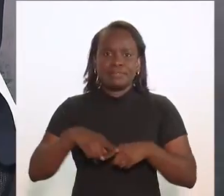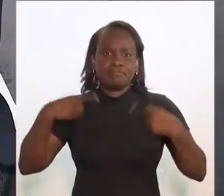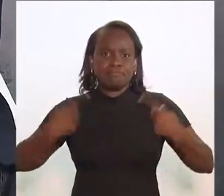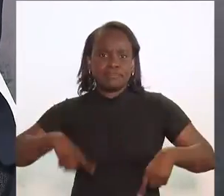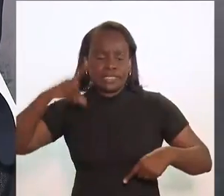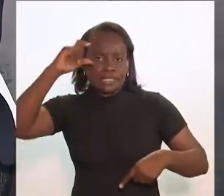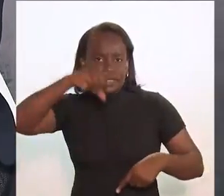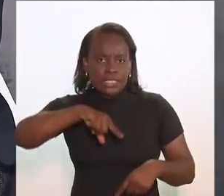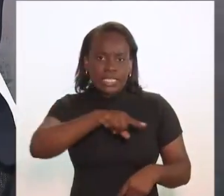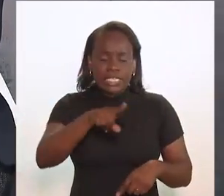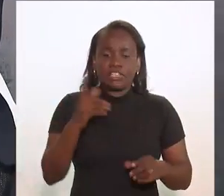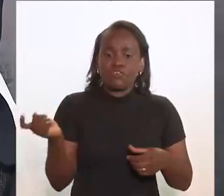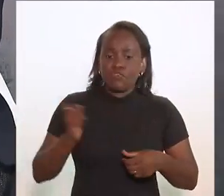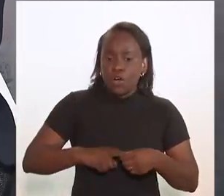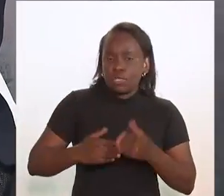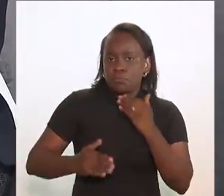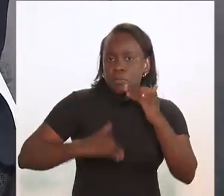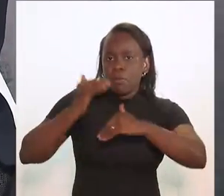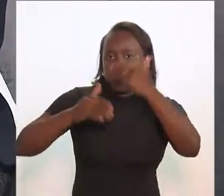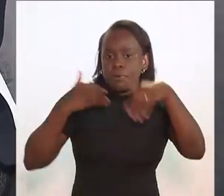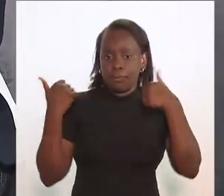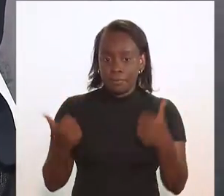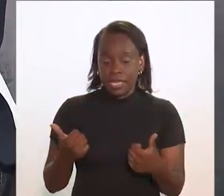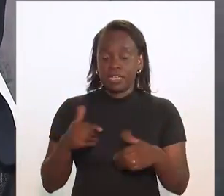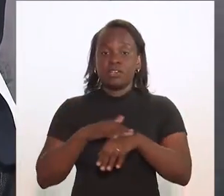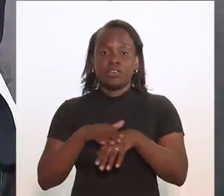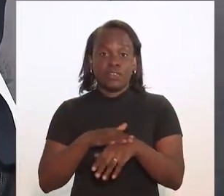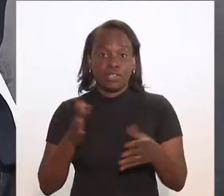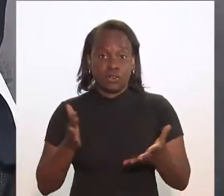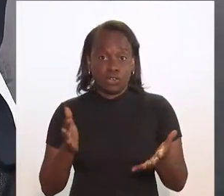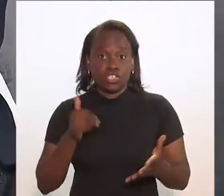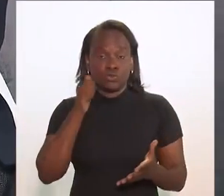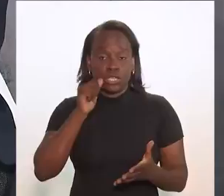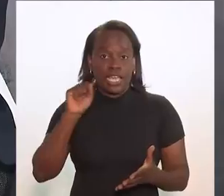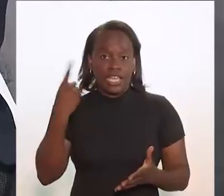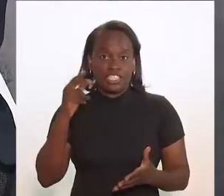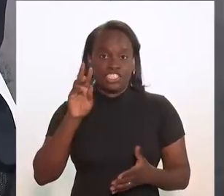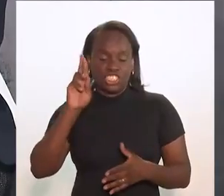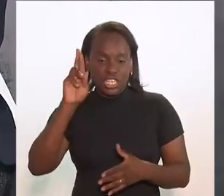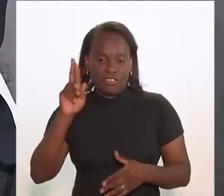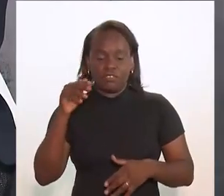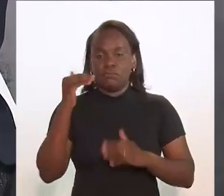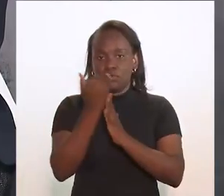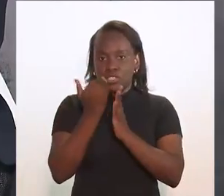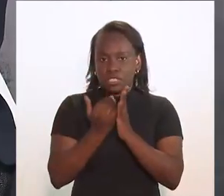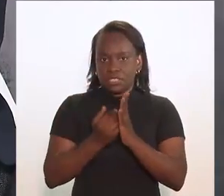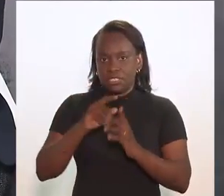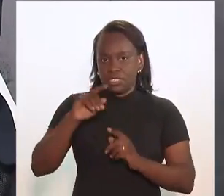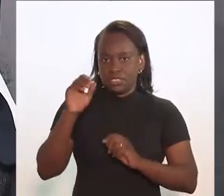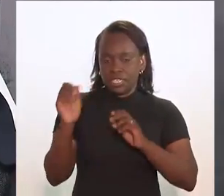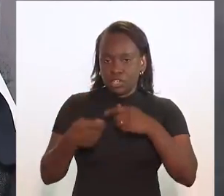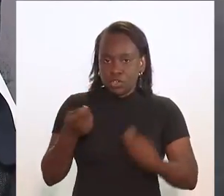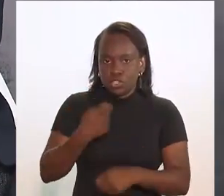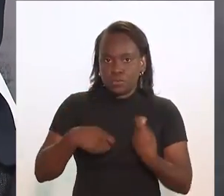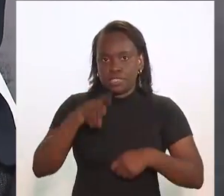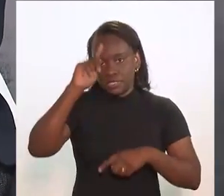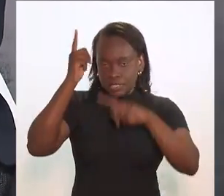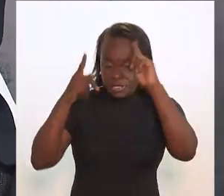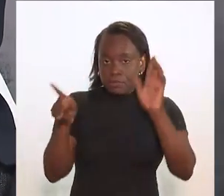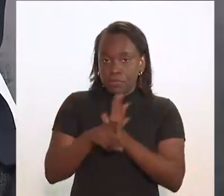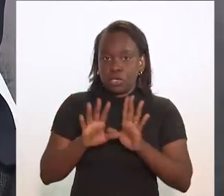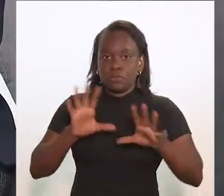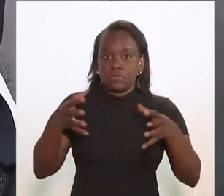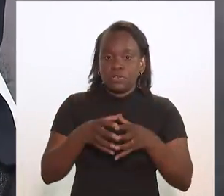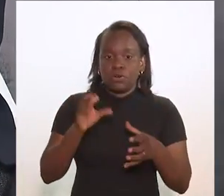desafios para que esse setor possa voltar a se desenvolver, eu converso com a ex-chefe do Programa de Economia Criativa da Conferência das Nações